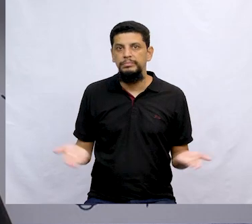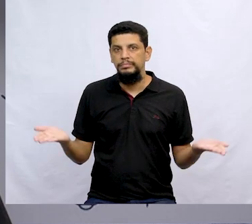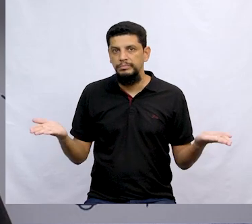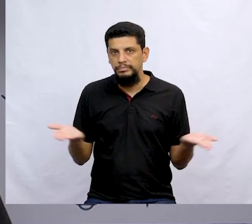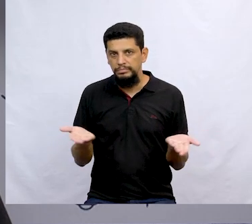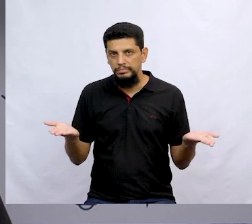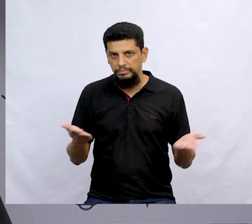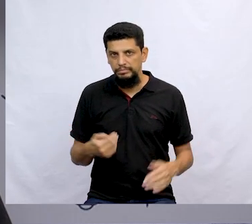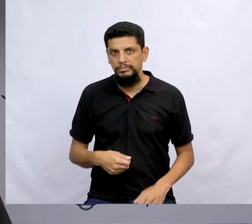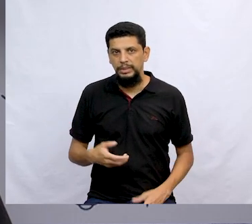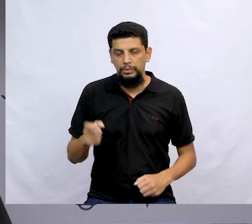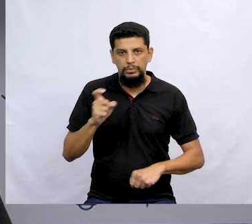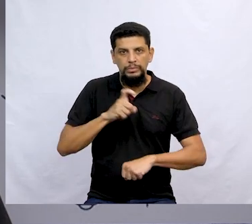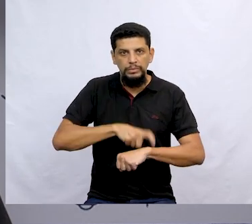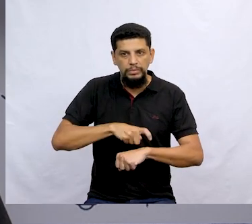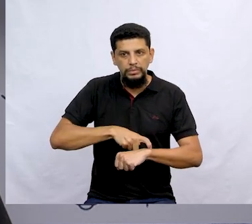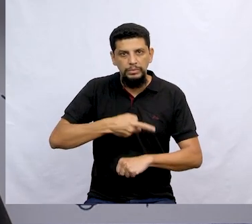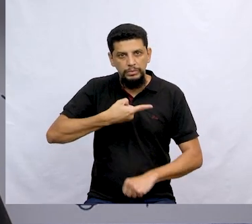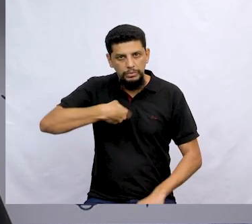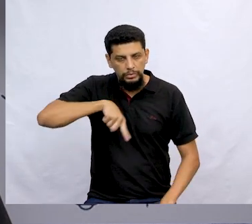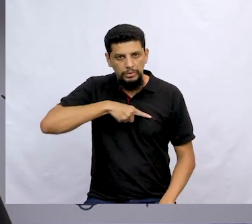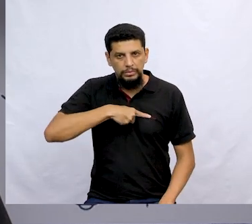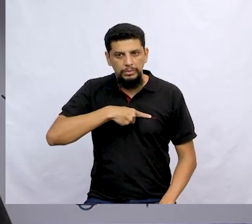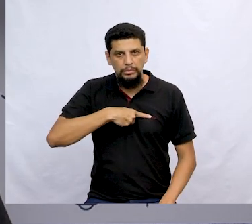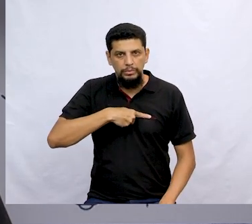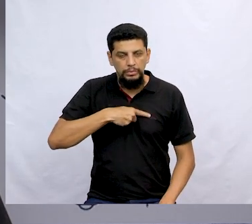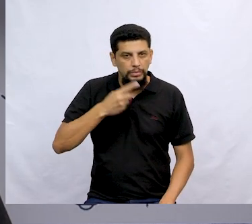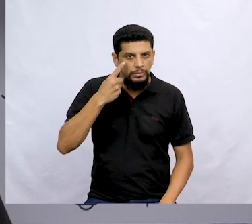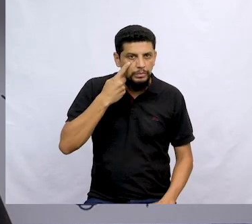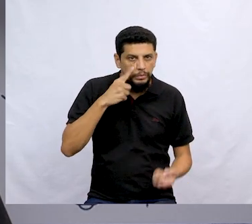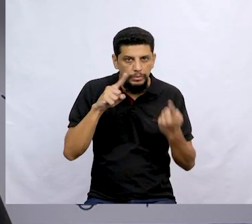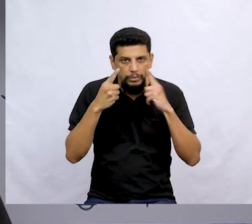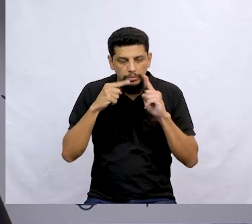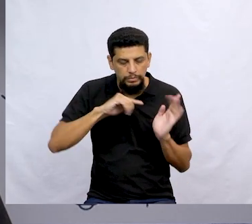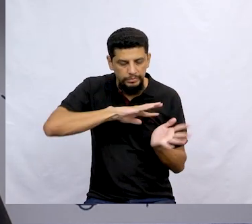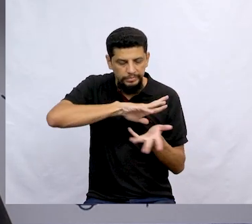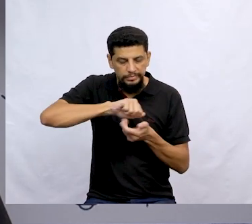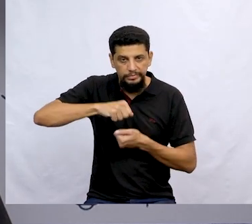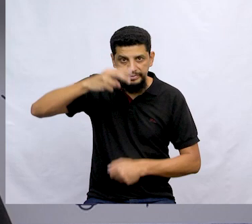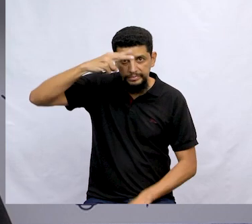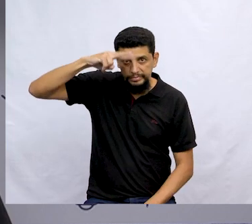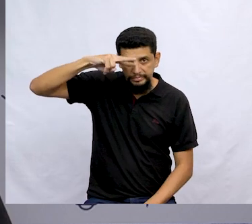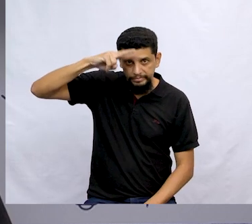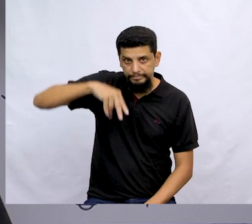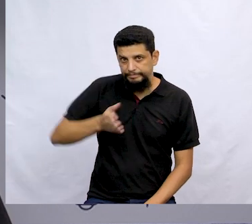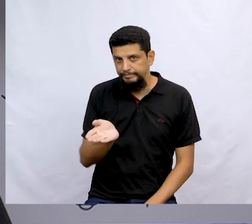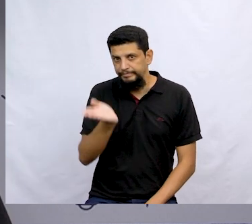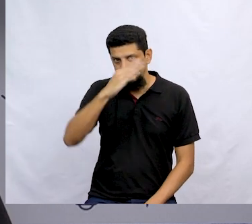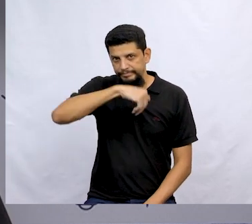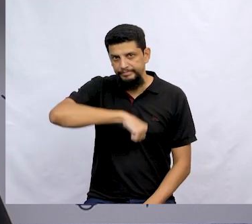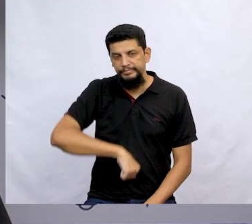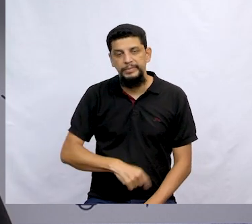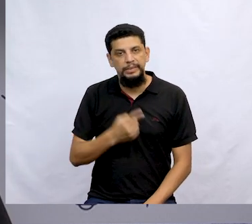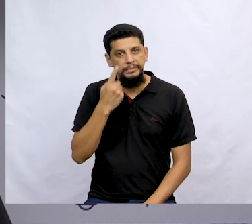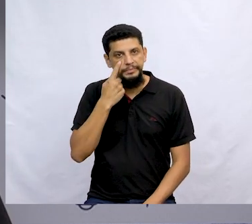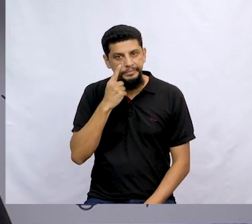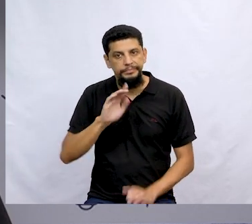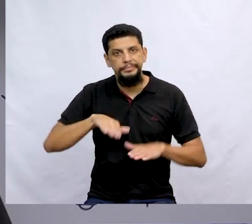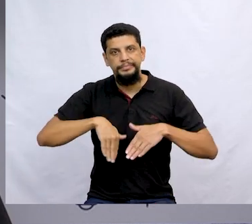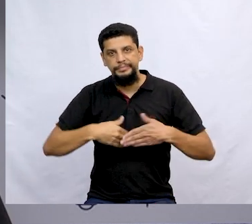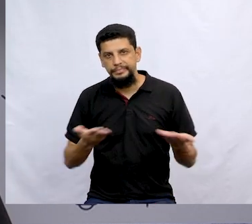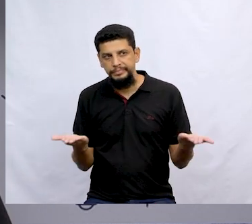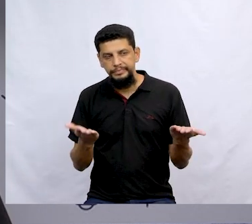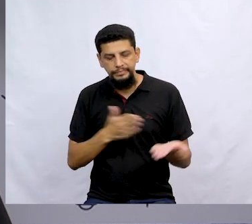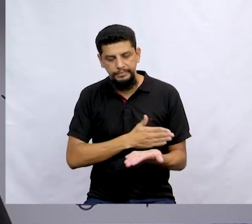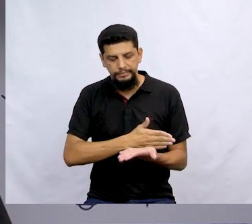Agora, então, gente, é hora de nós desbravarmos o mundo das histórias. Vamos desbravar o mundo das histórias? Gente, então,